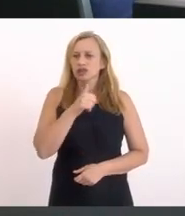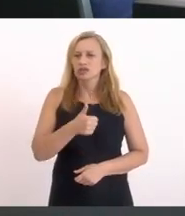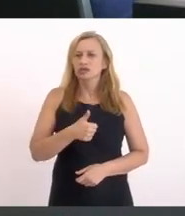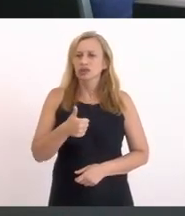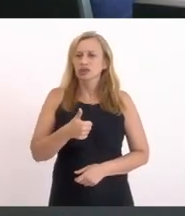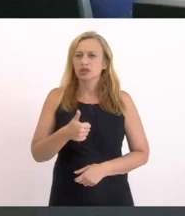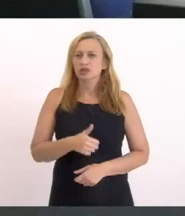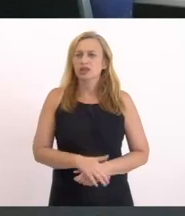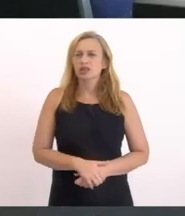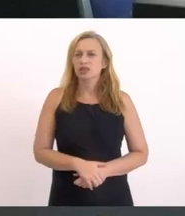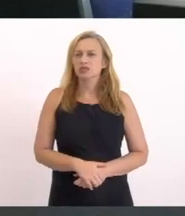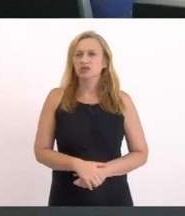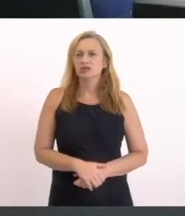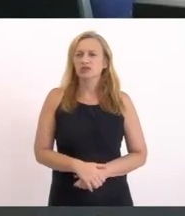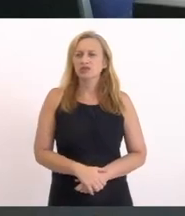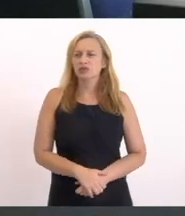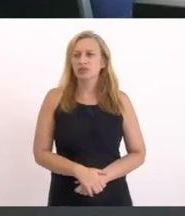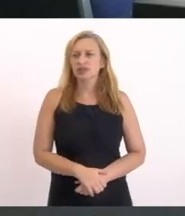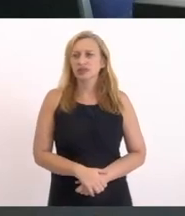Beatriz